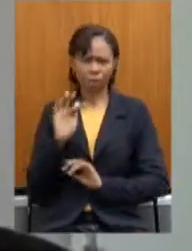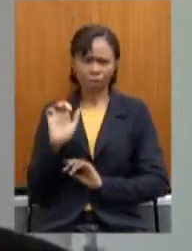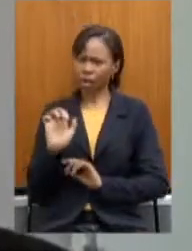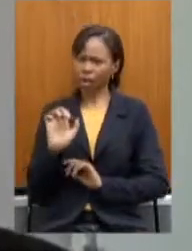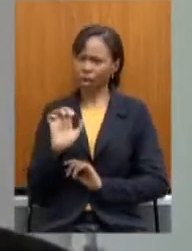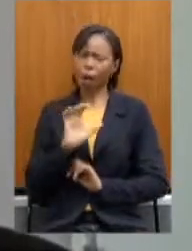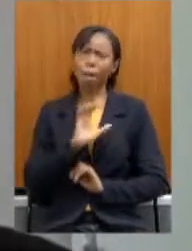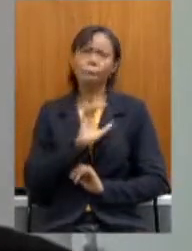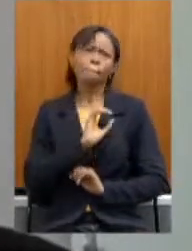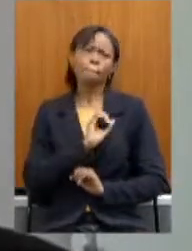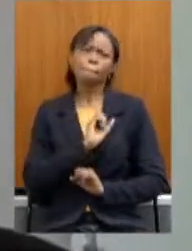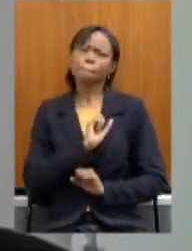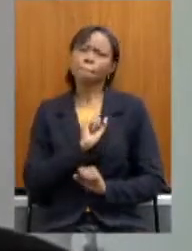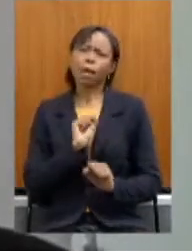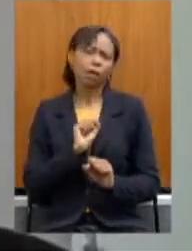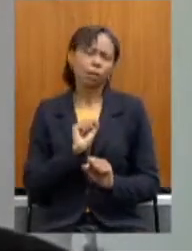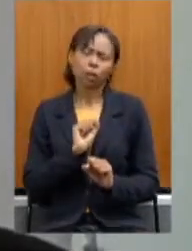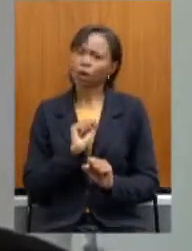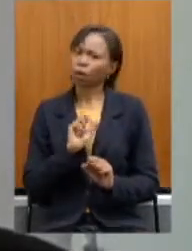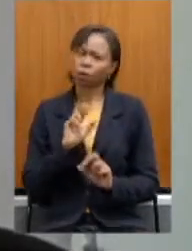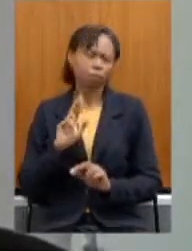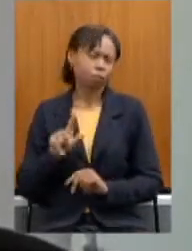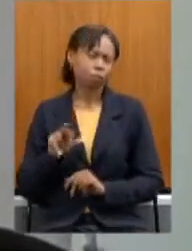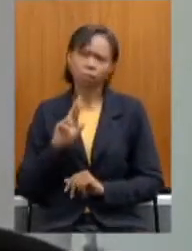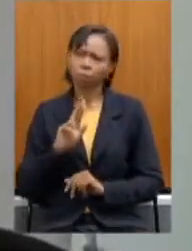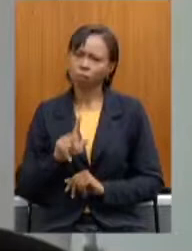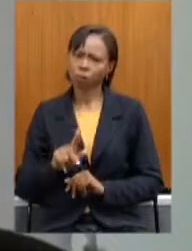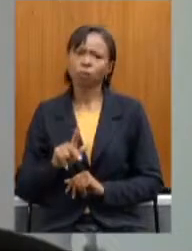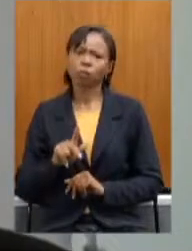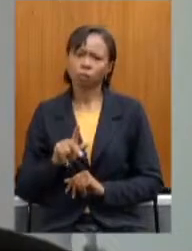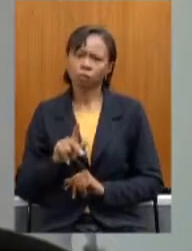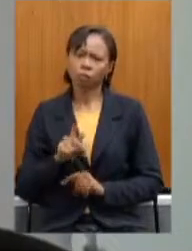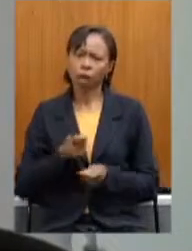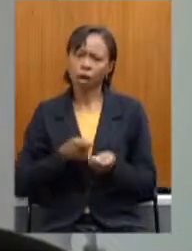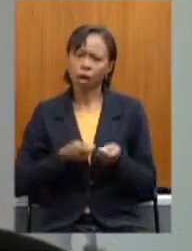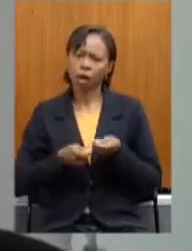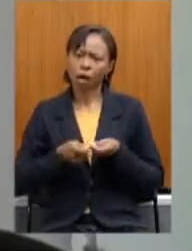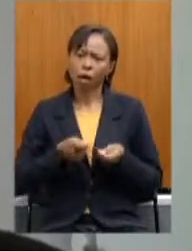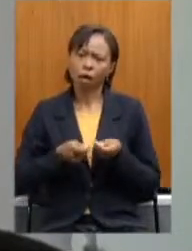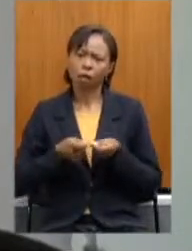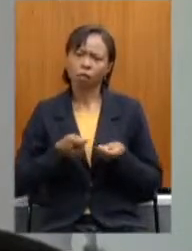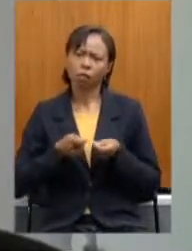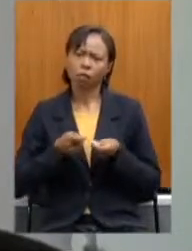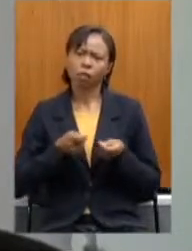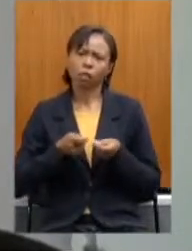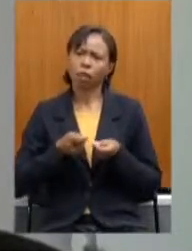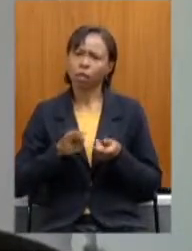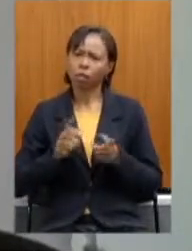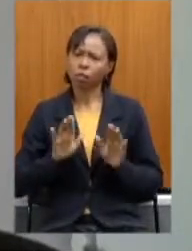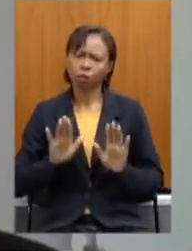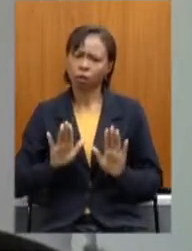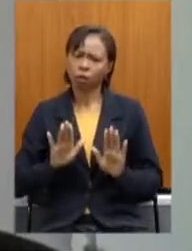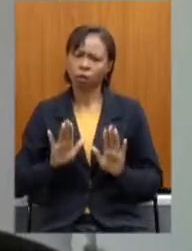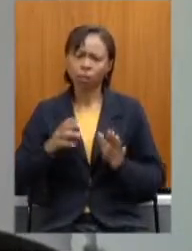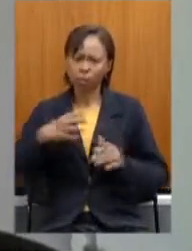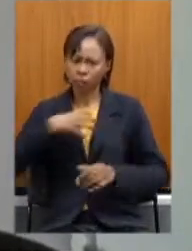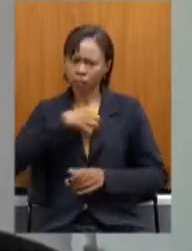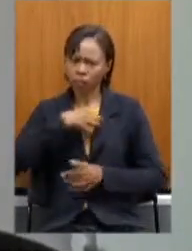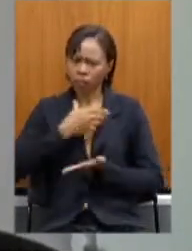paixão sobre o ideário da austeridade. Tem que se ter um pouco mais de ciência, um pouco mais de